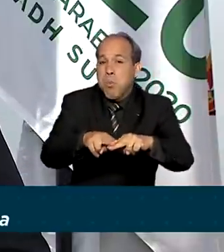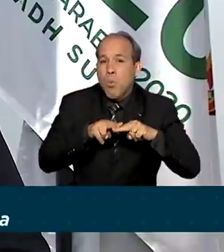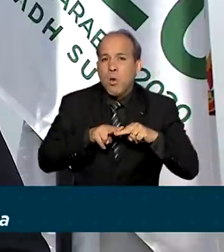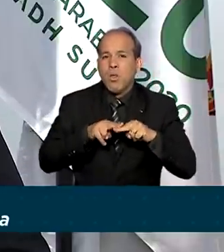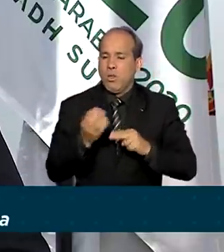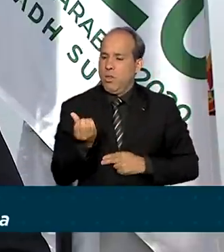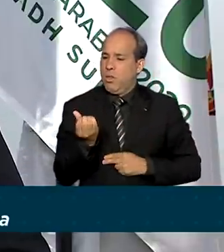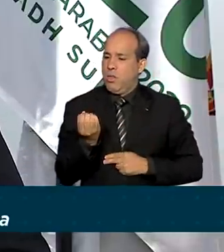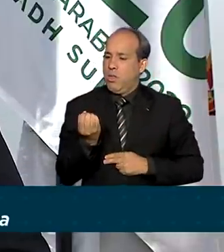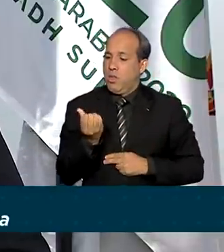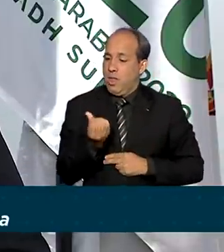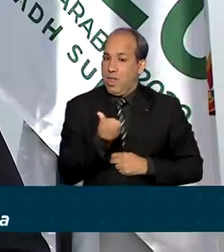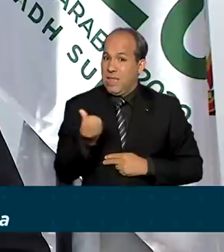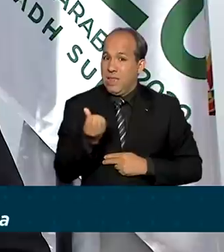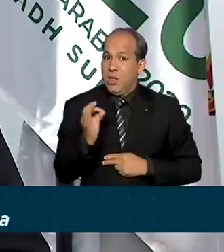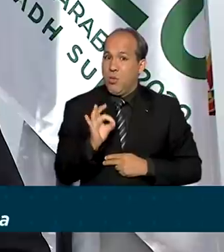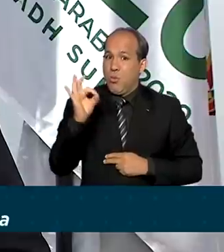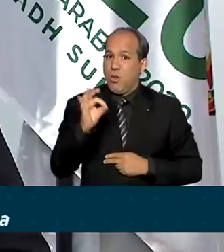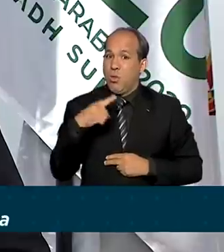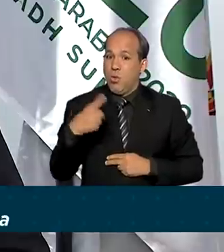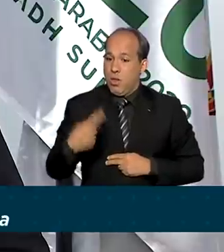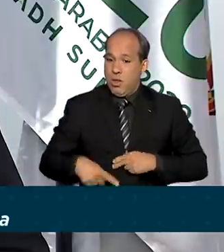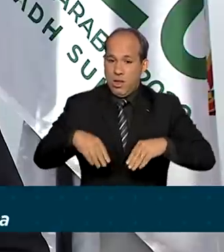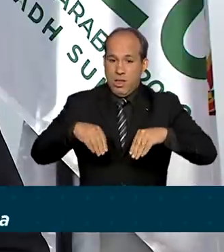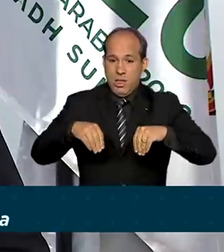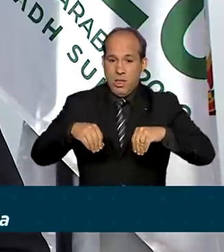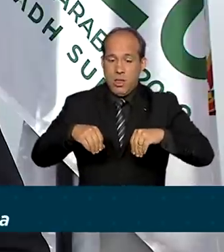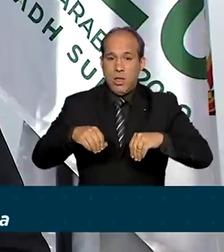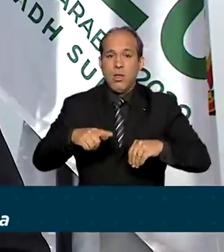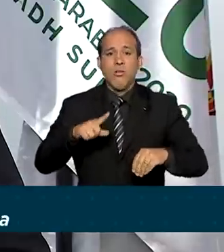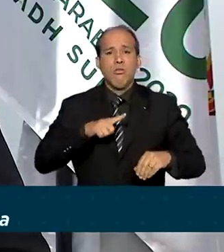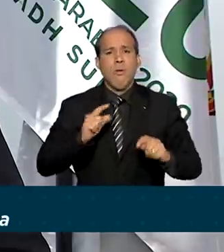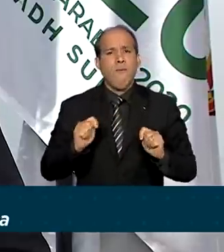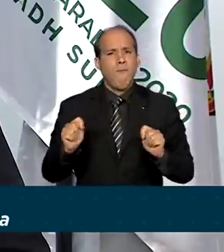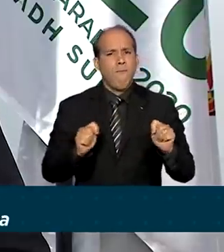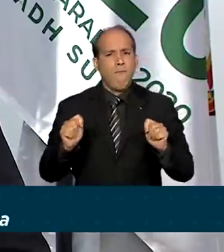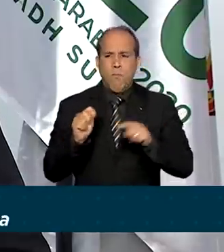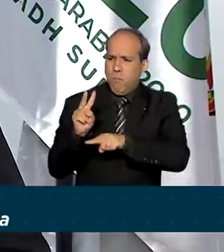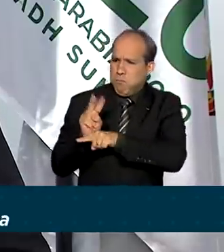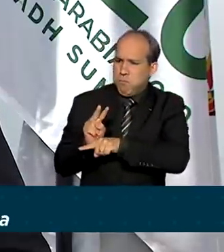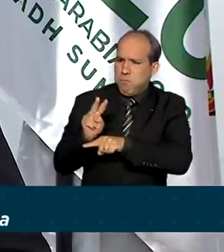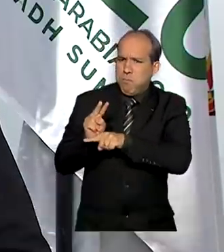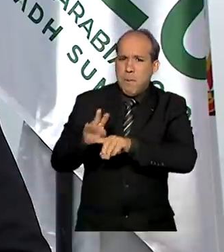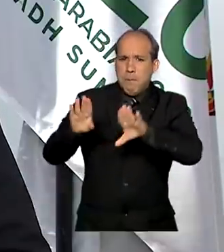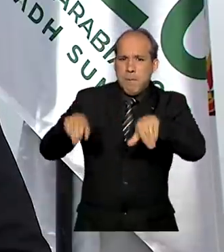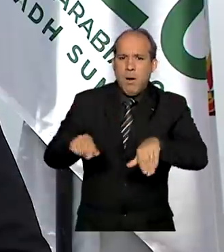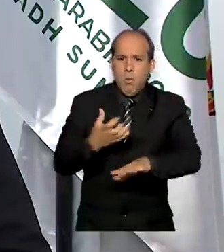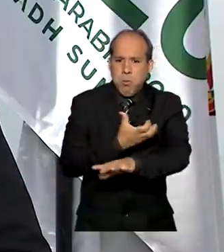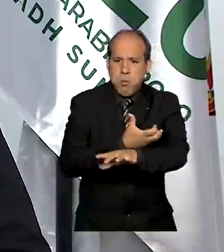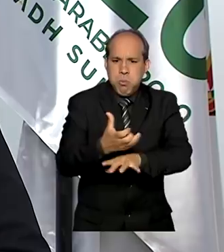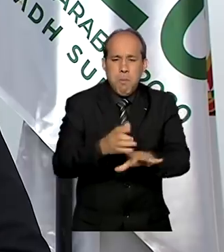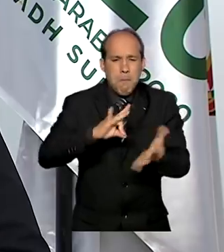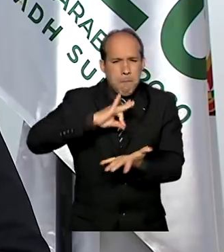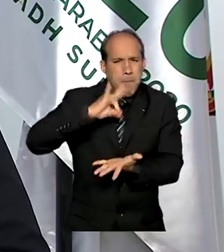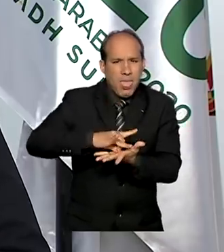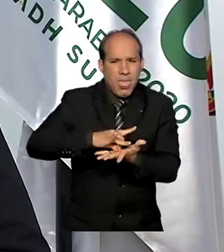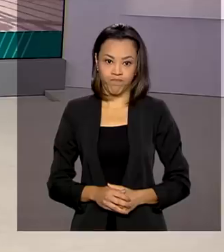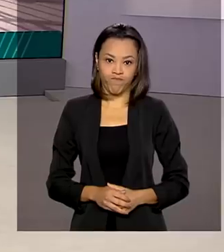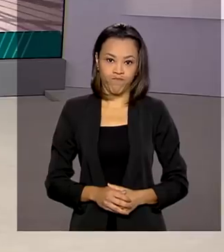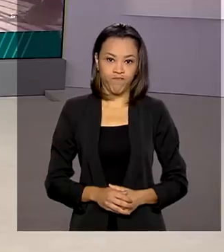66% de nosso território se encontra preservado com vegetação nativa.